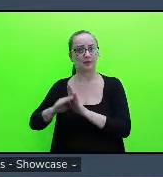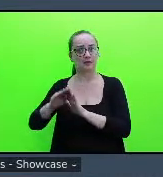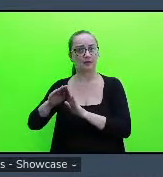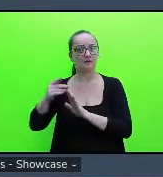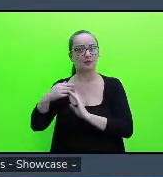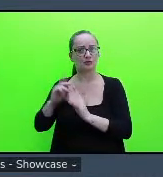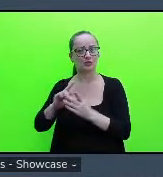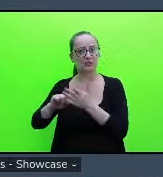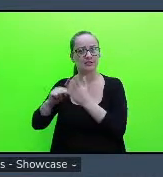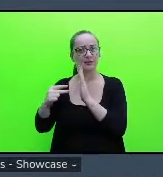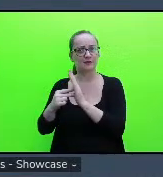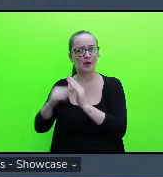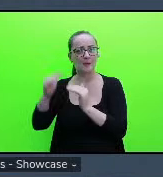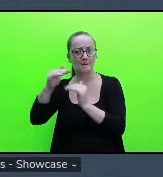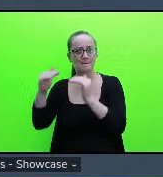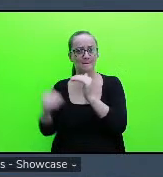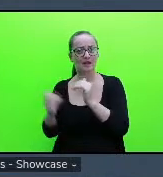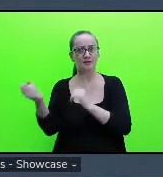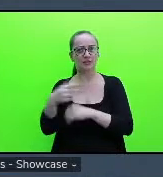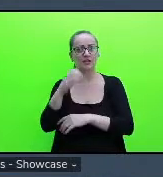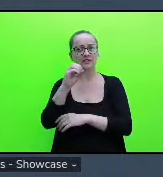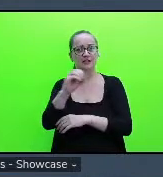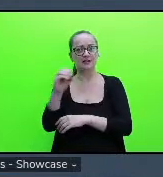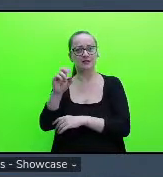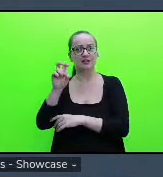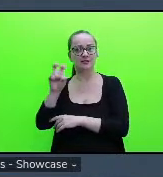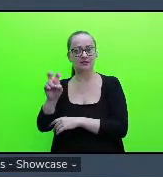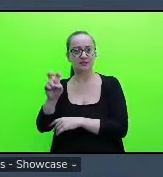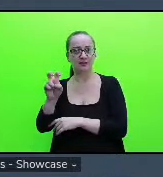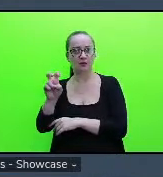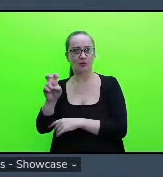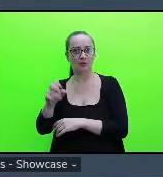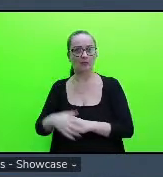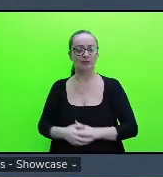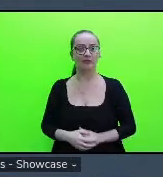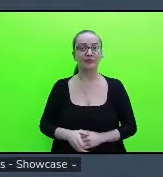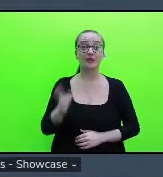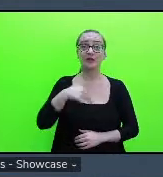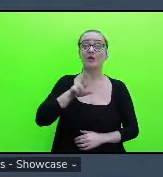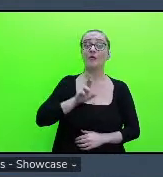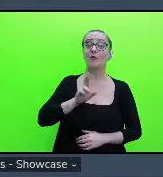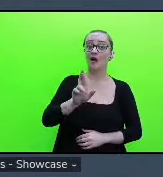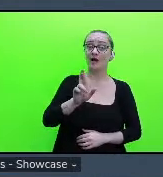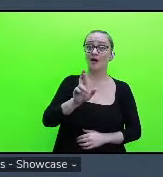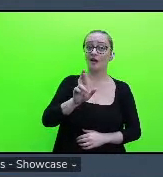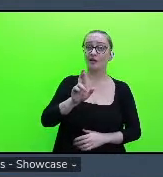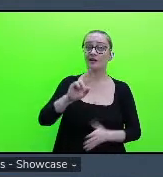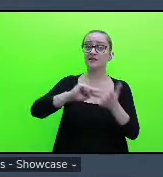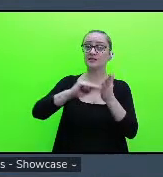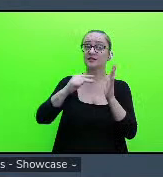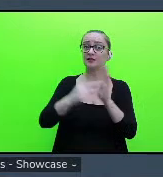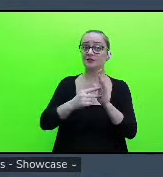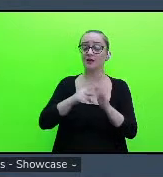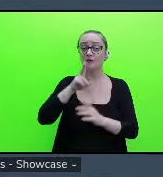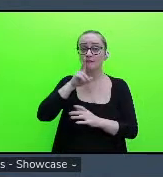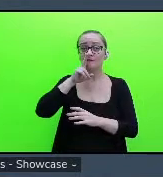abaixo de 0,05 e o R que significa força de